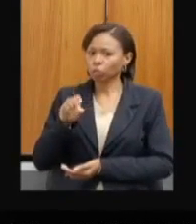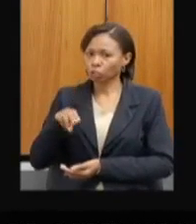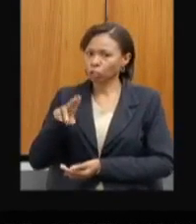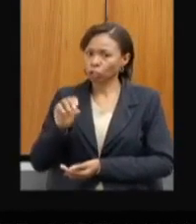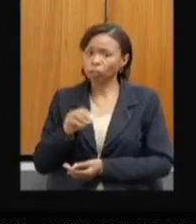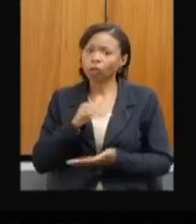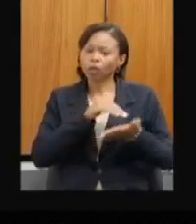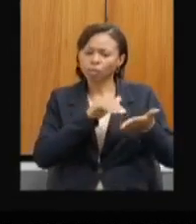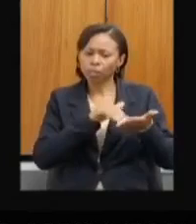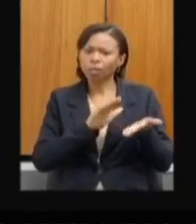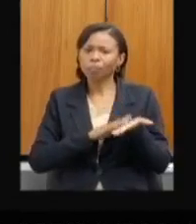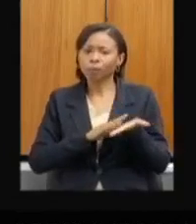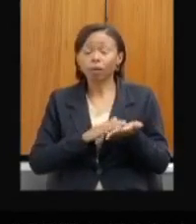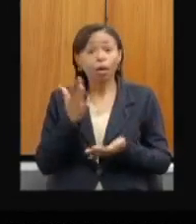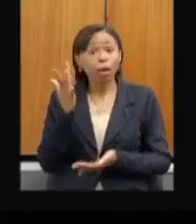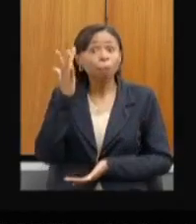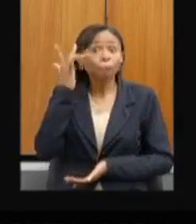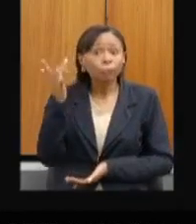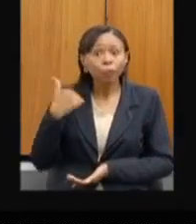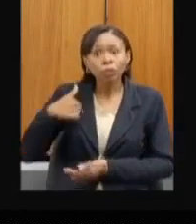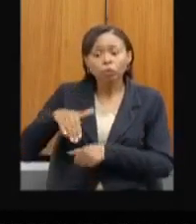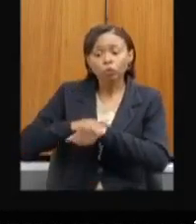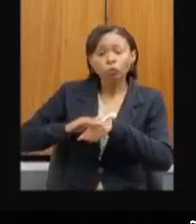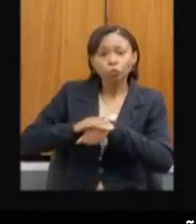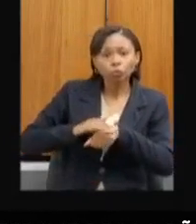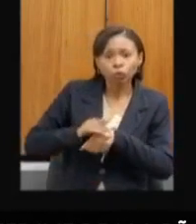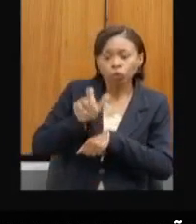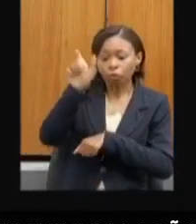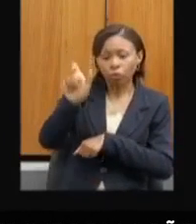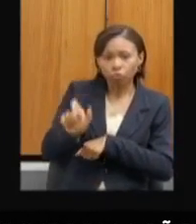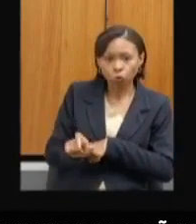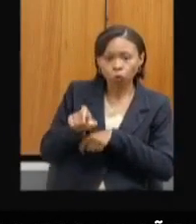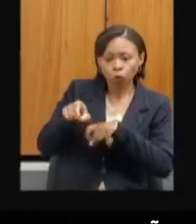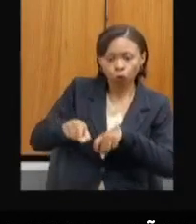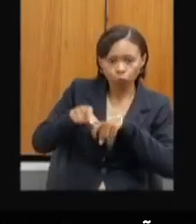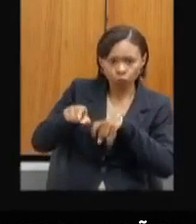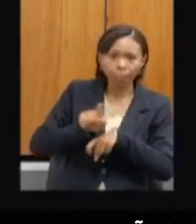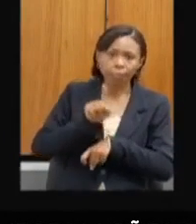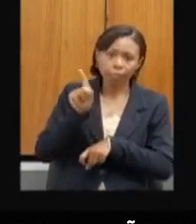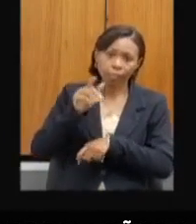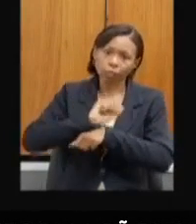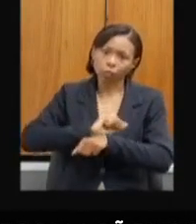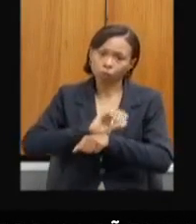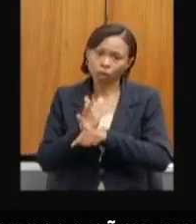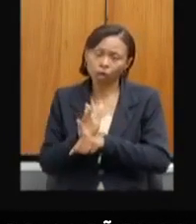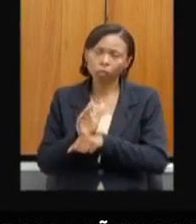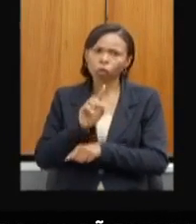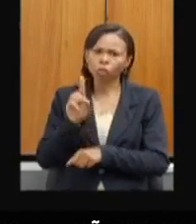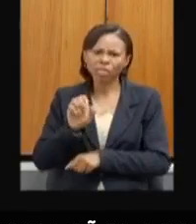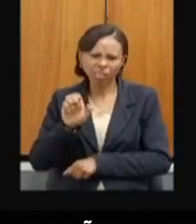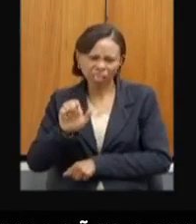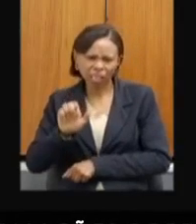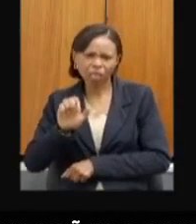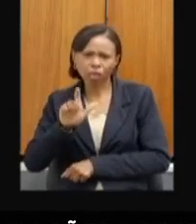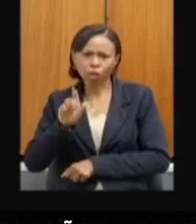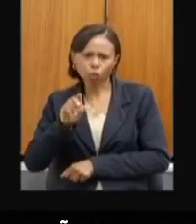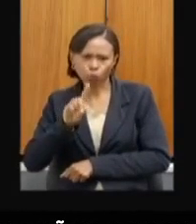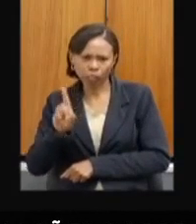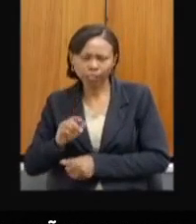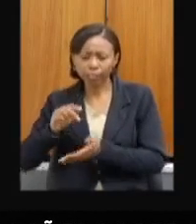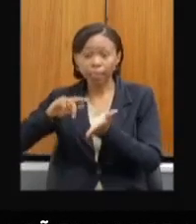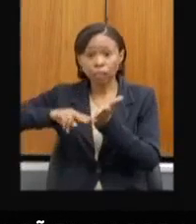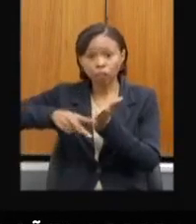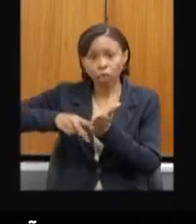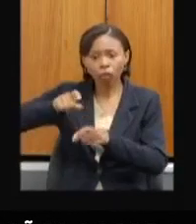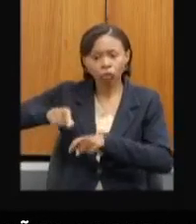ainda amanhã com os produtores rurais lá de Montes Claros, com o Zé Luiz, que é do Sindicato Rural,